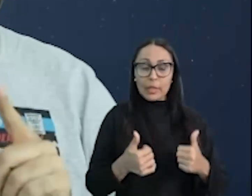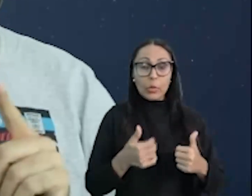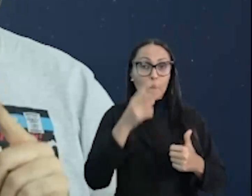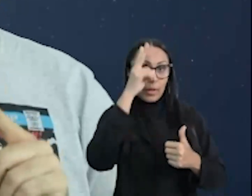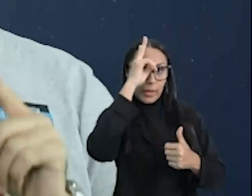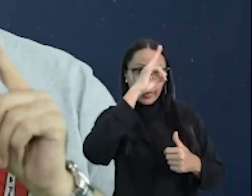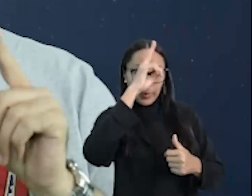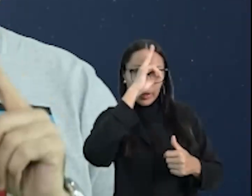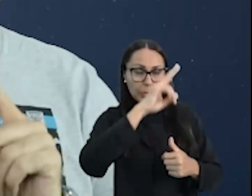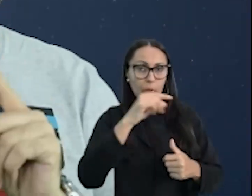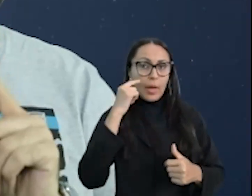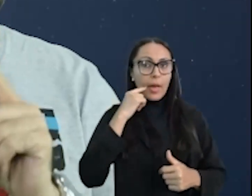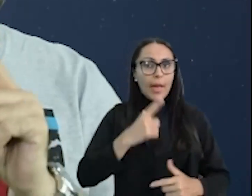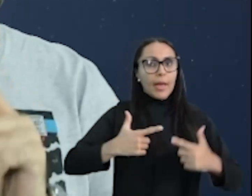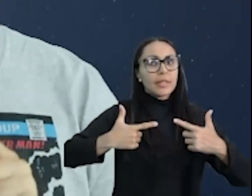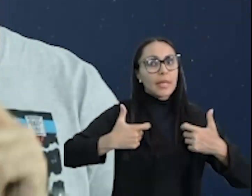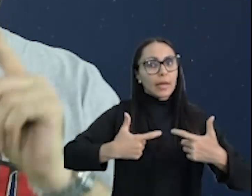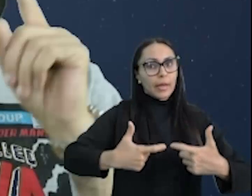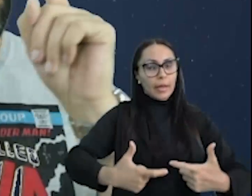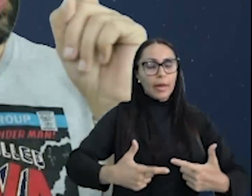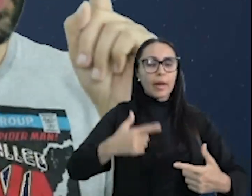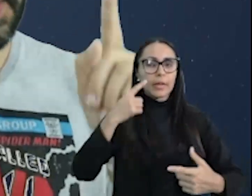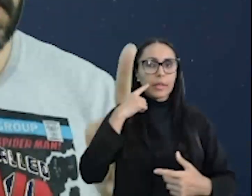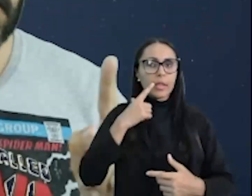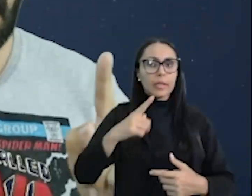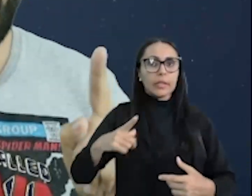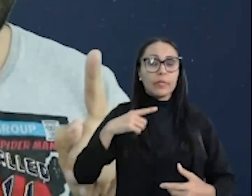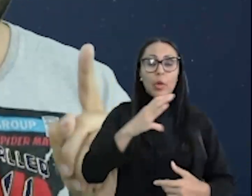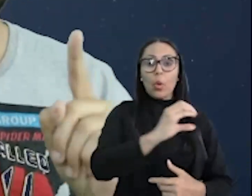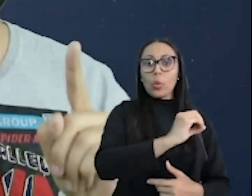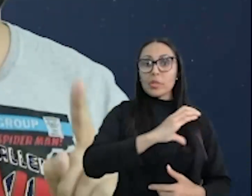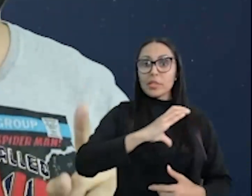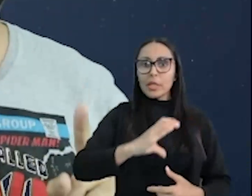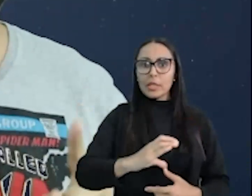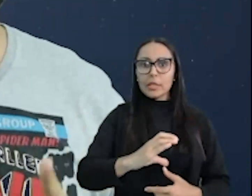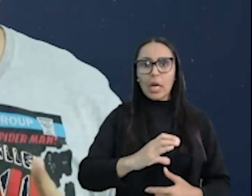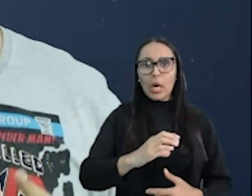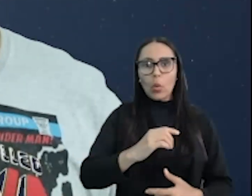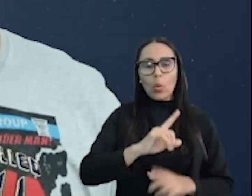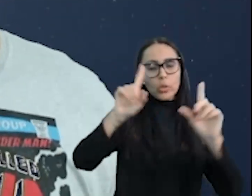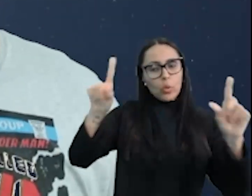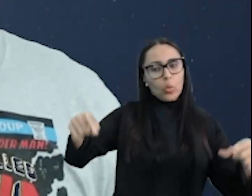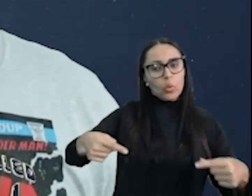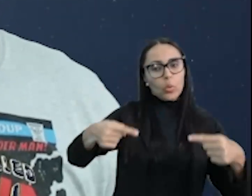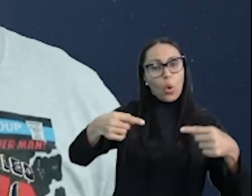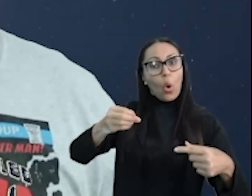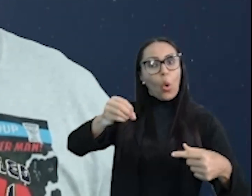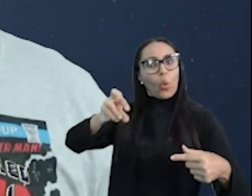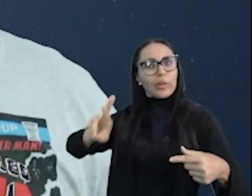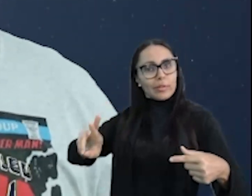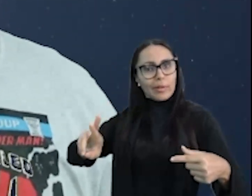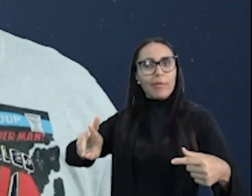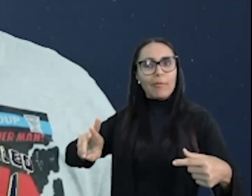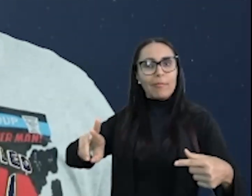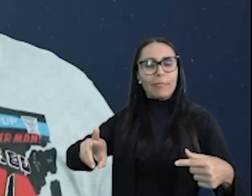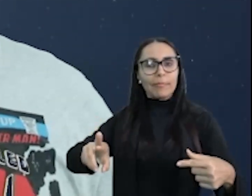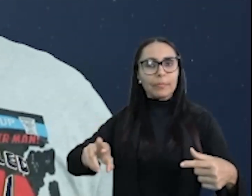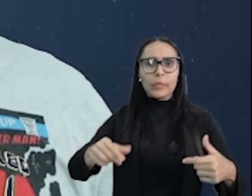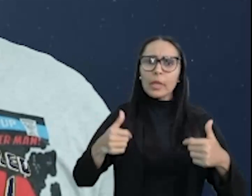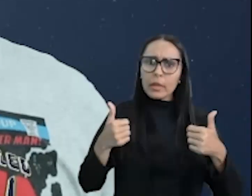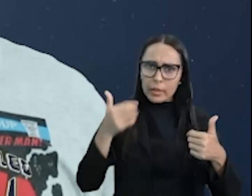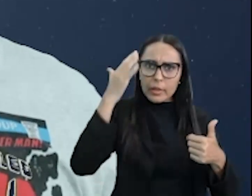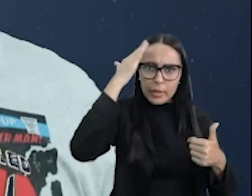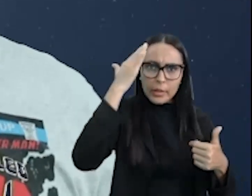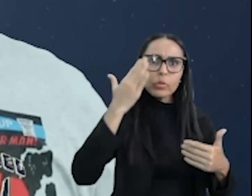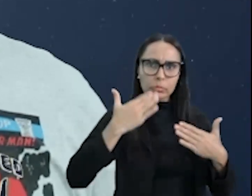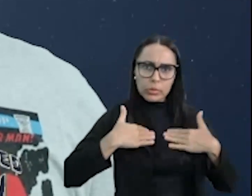Lembremos, essa guerra teve um fronte ocidental e outro fronte oriental. Show de